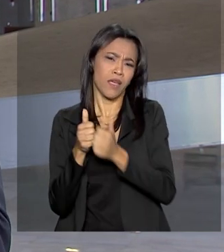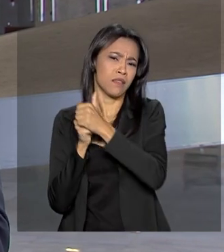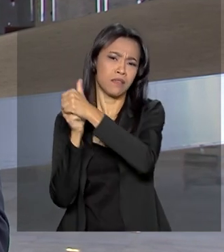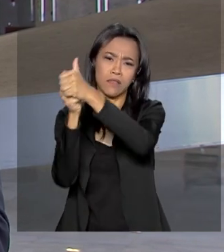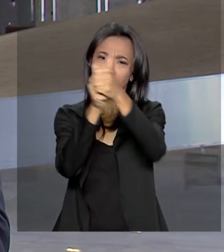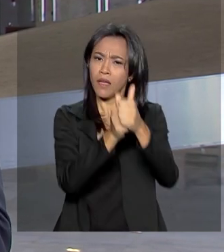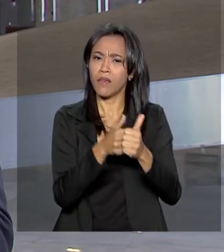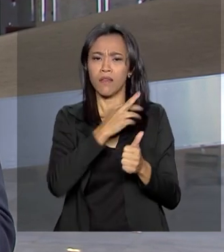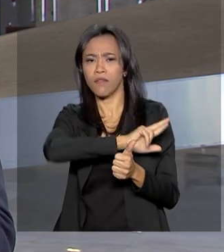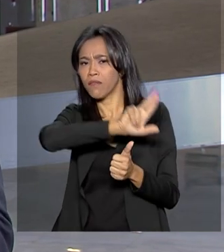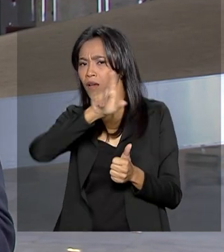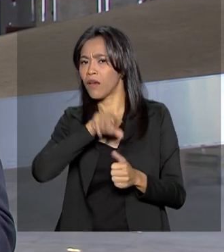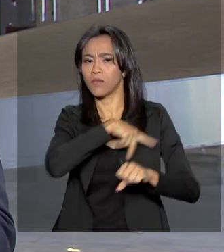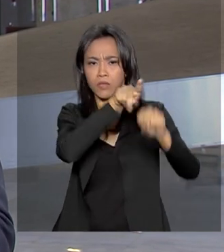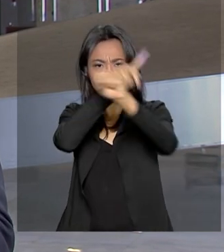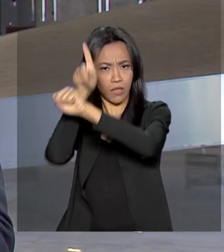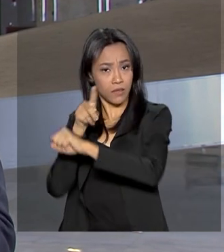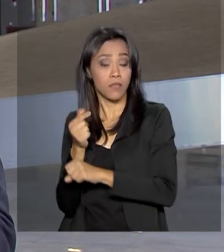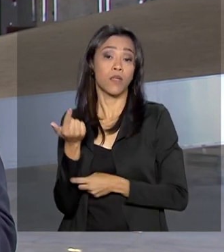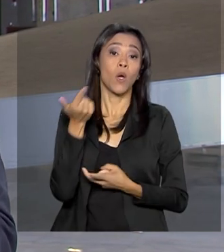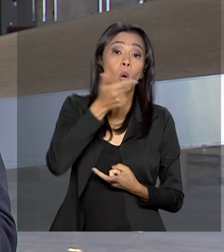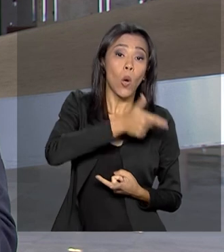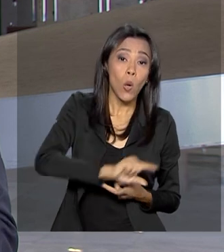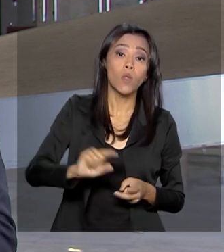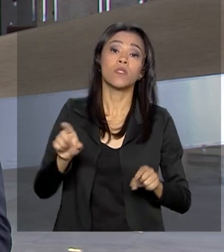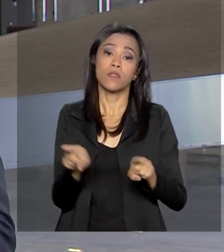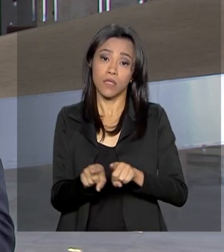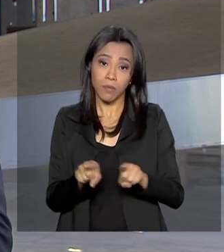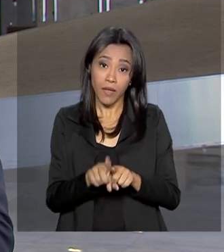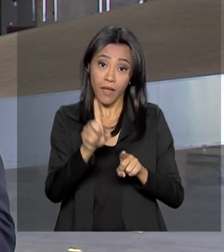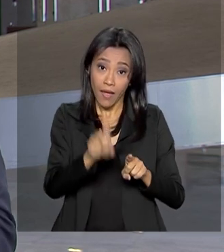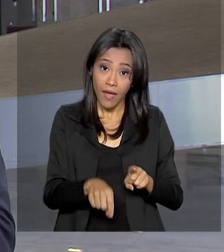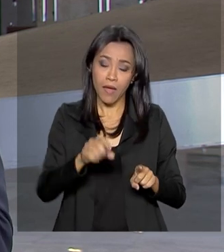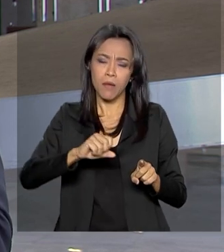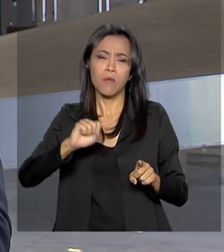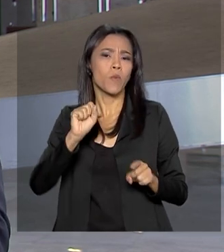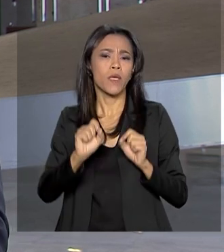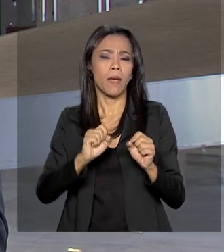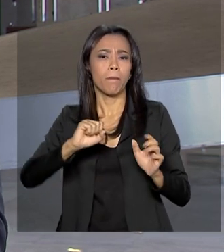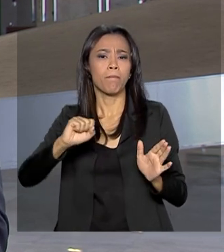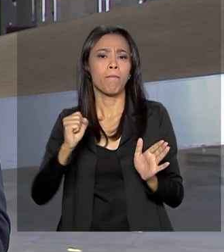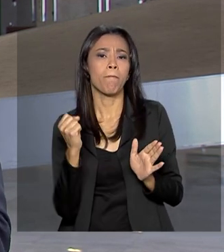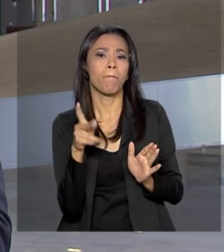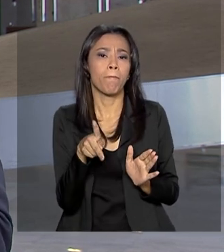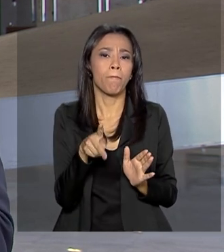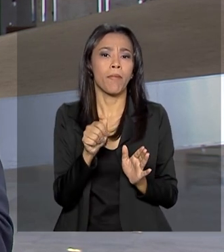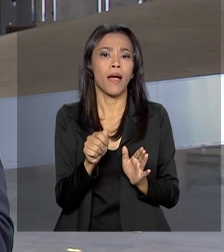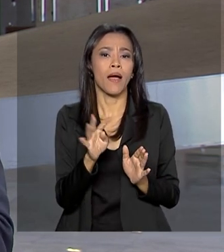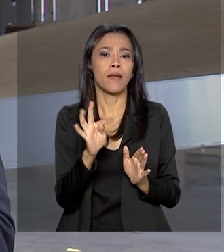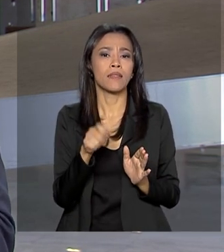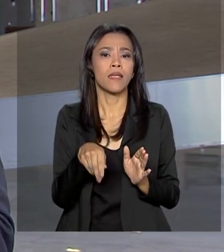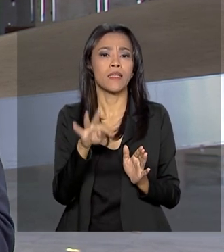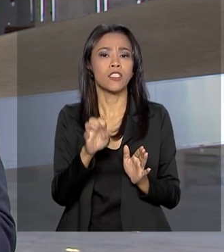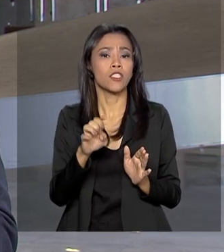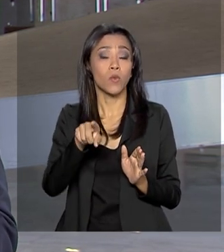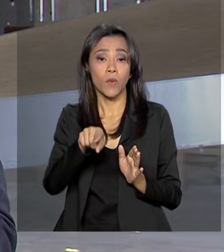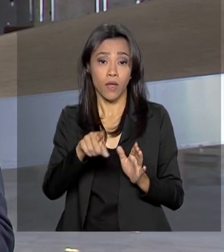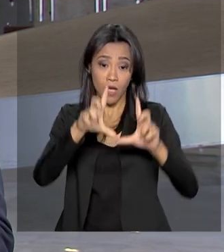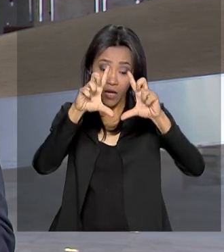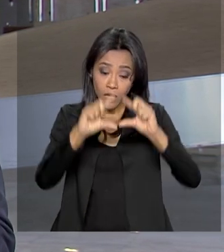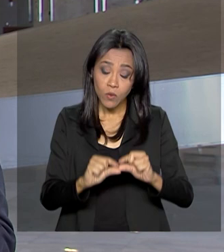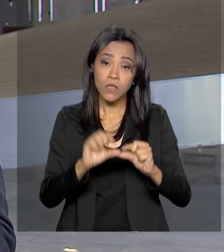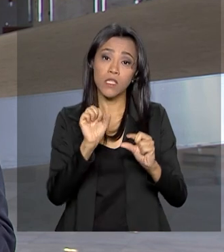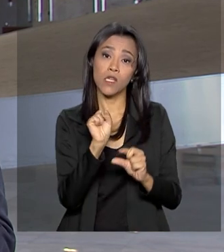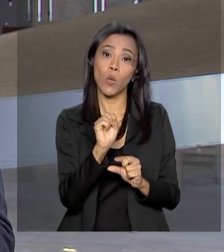Outra medida é o Plano de Combate ao Black Log de Patentes, que vai reduzir em 80% o número de